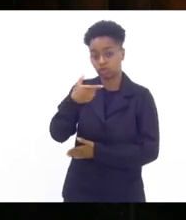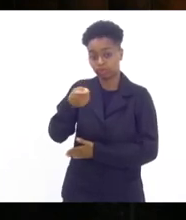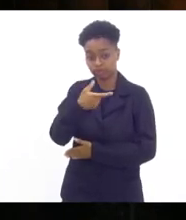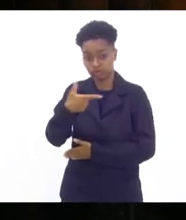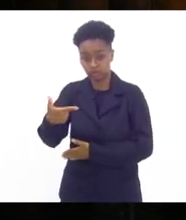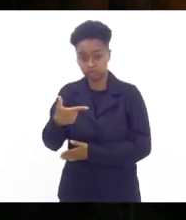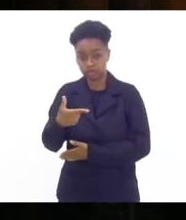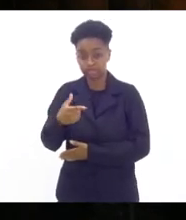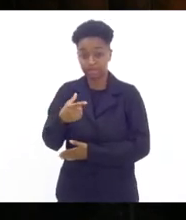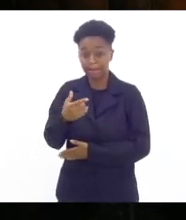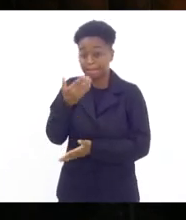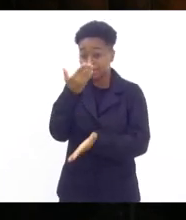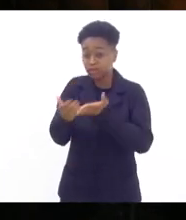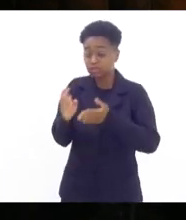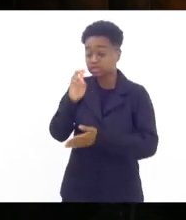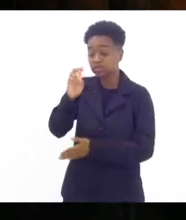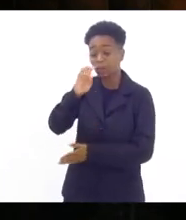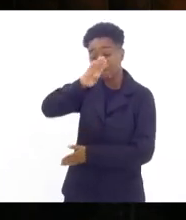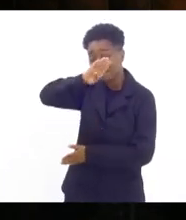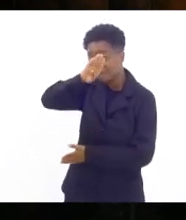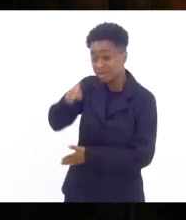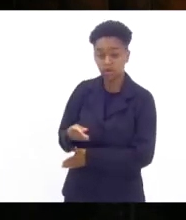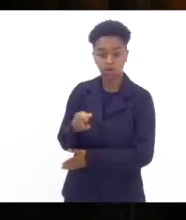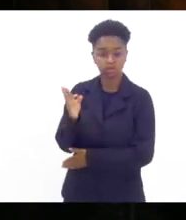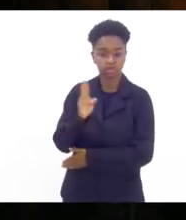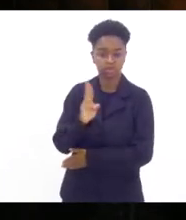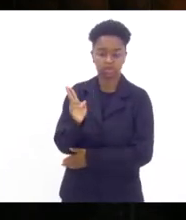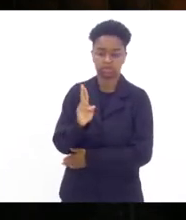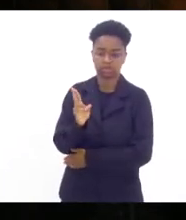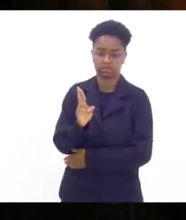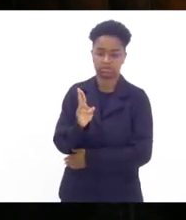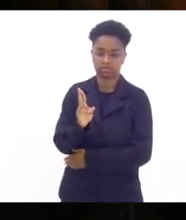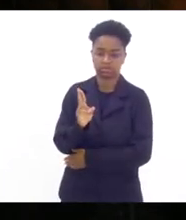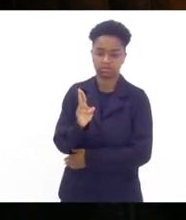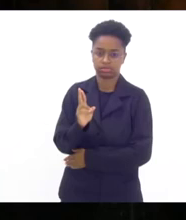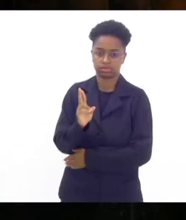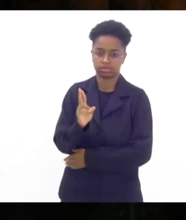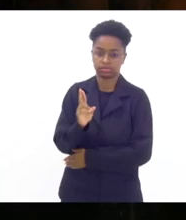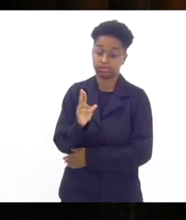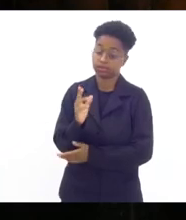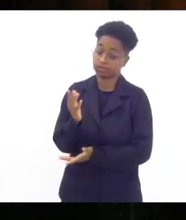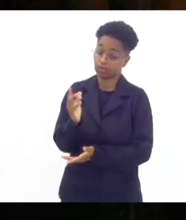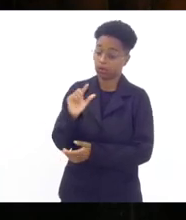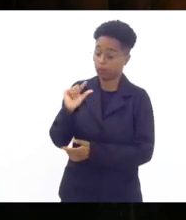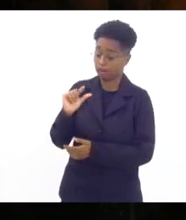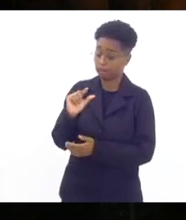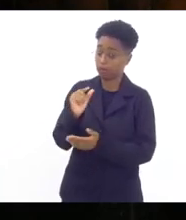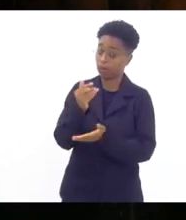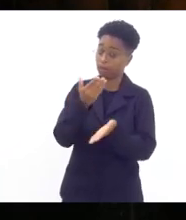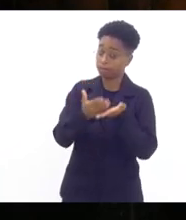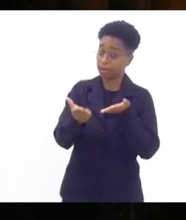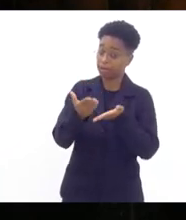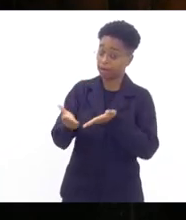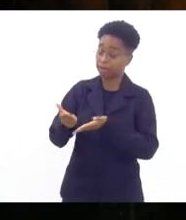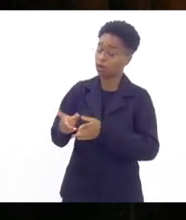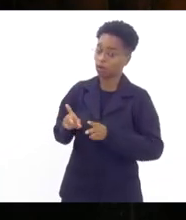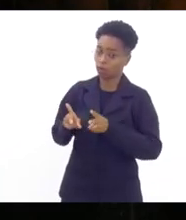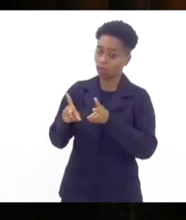bilhões de reais e parte dessas perdas continuam esse ano